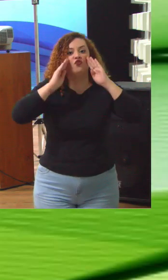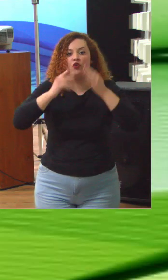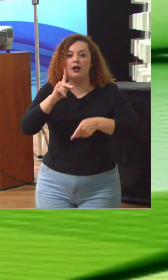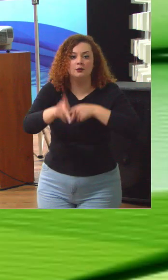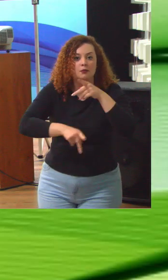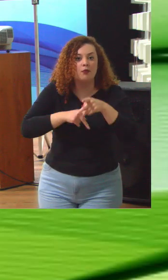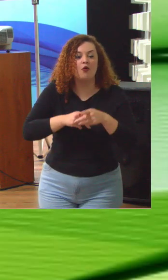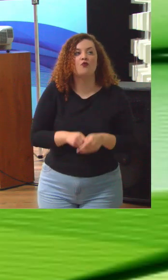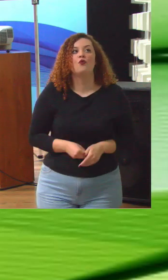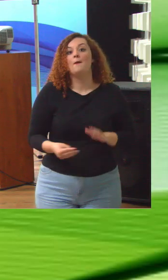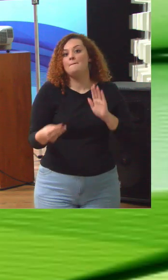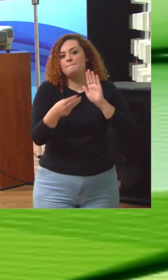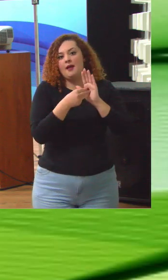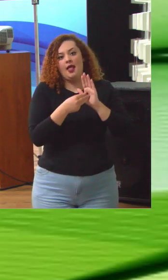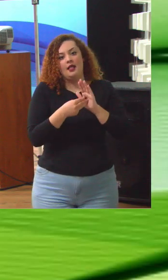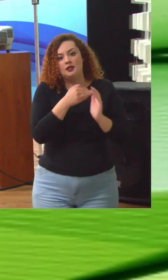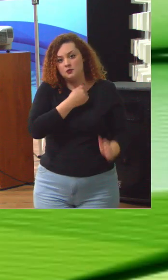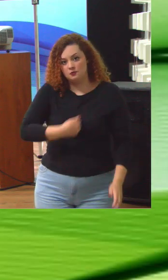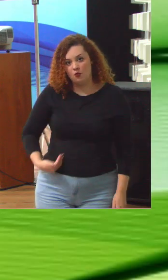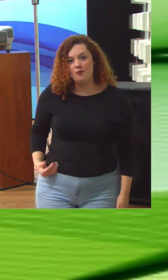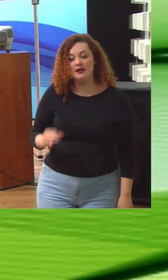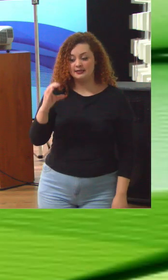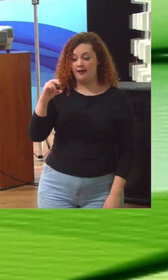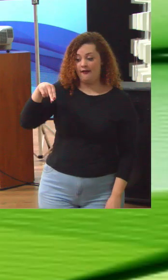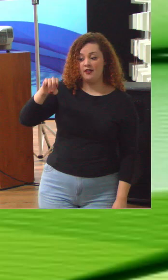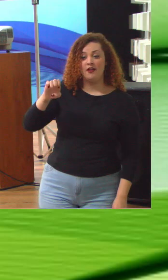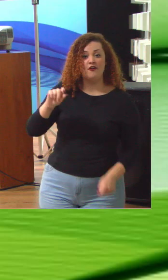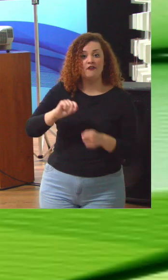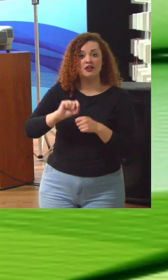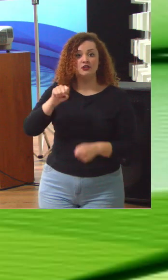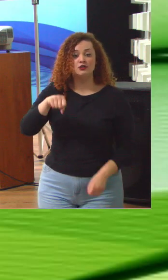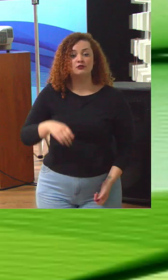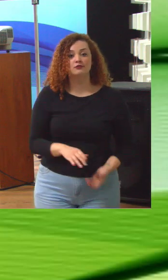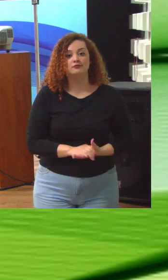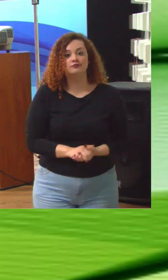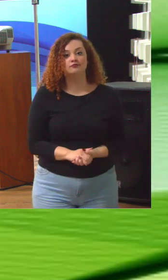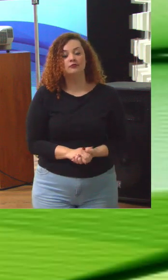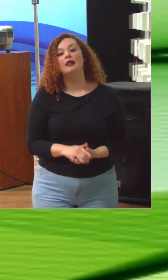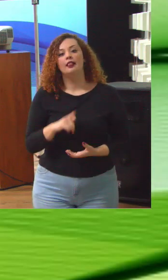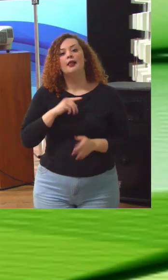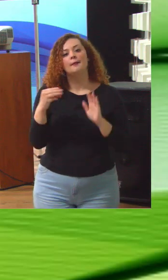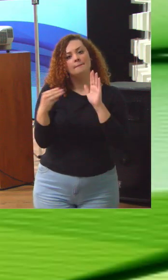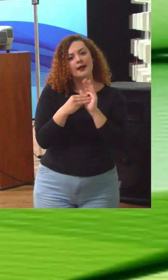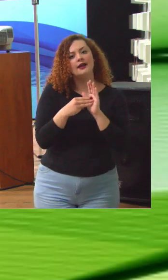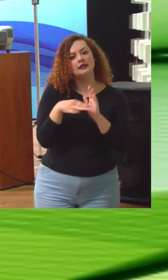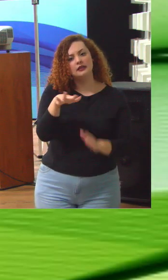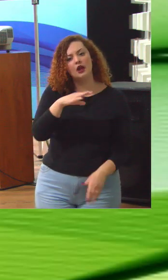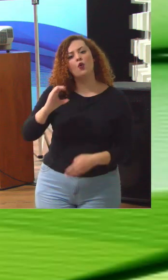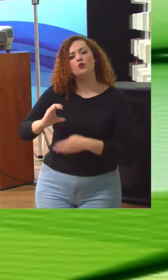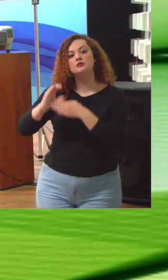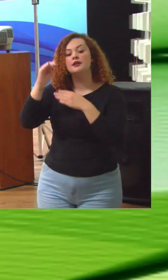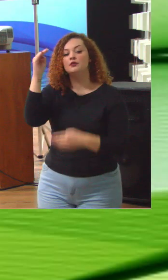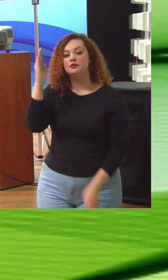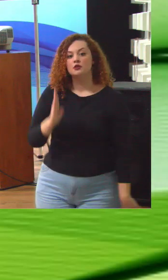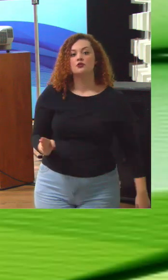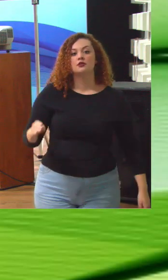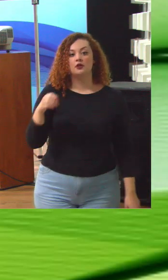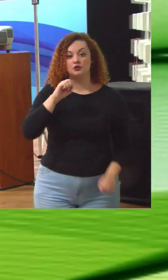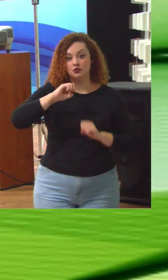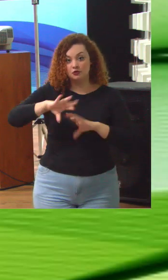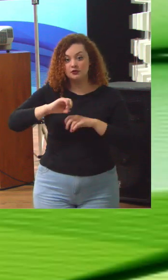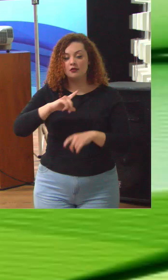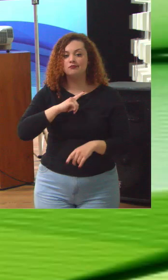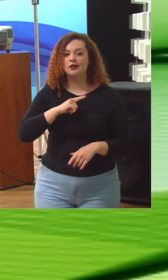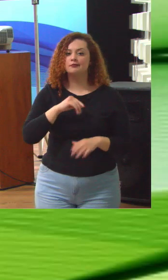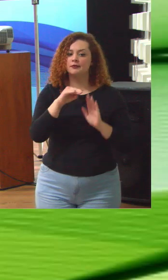metas públicas o CNE faz isto nós temos metas definidas pelo conselho nacional de educação nós temos algumas coisas que